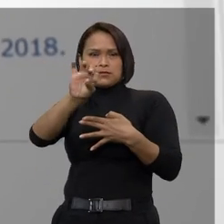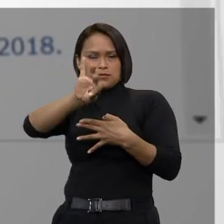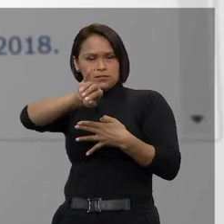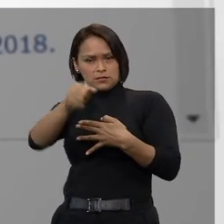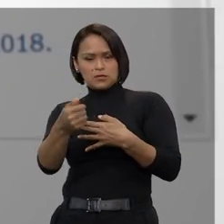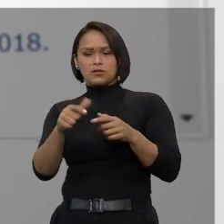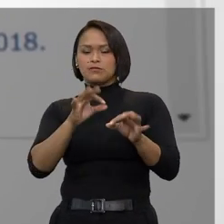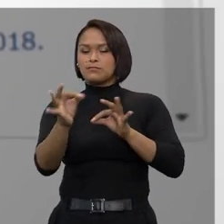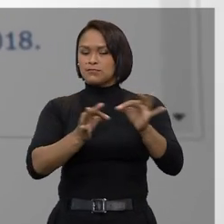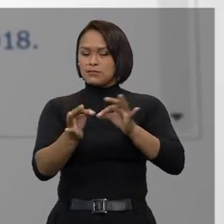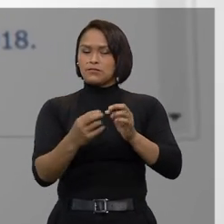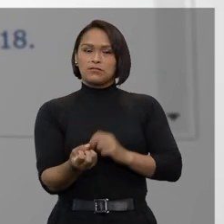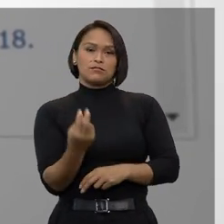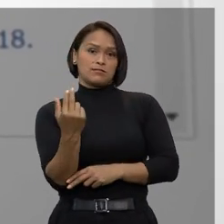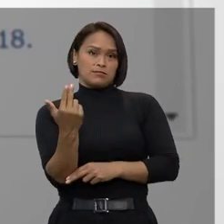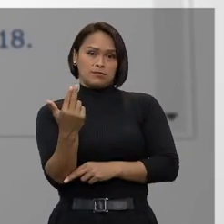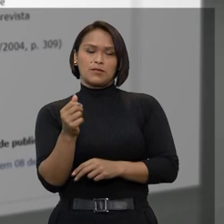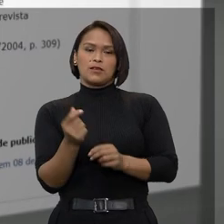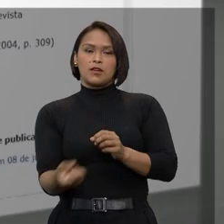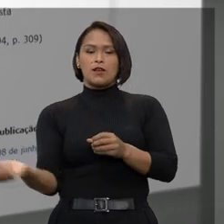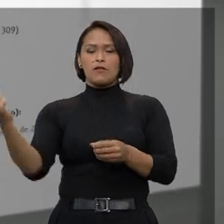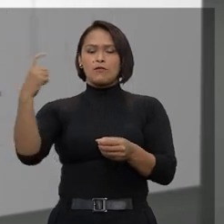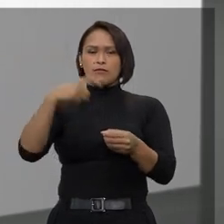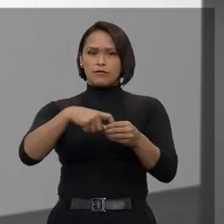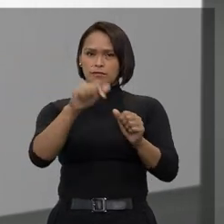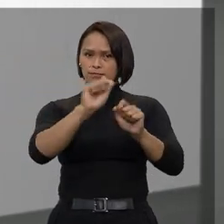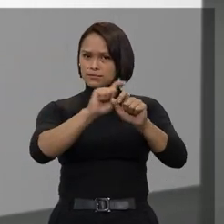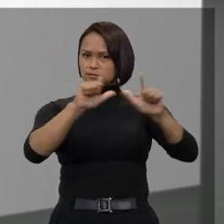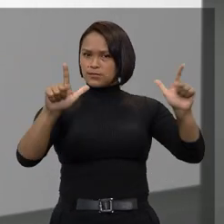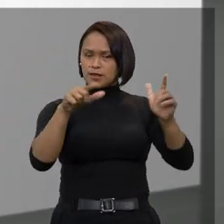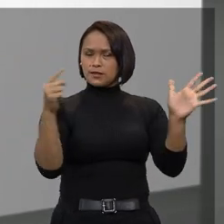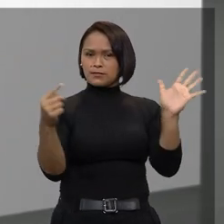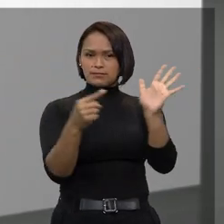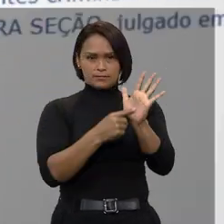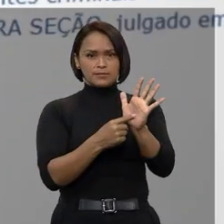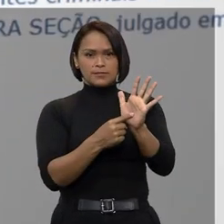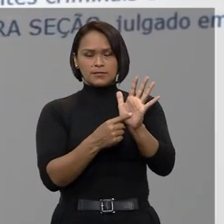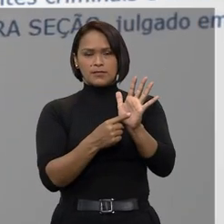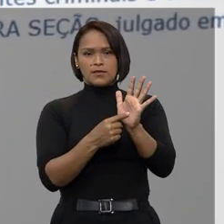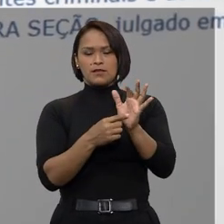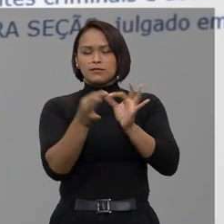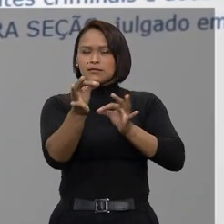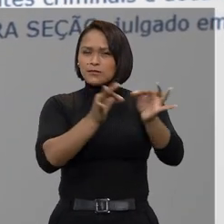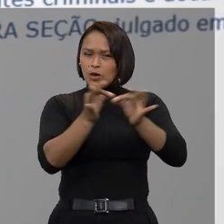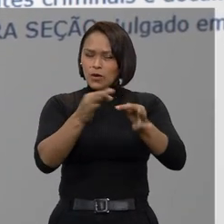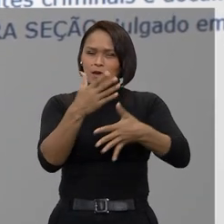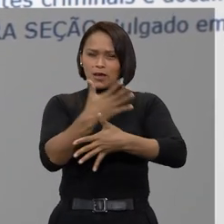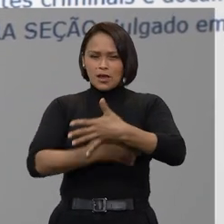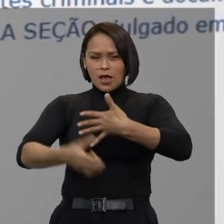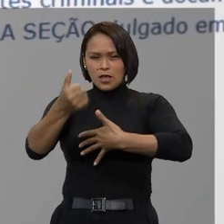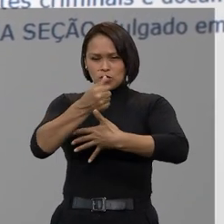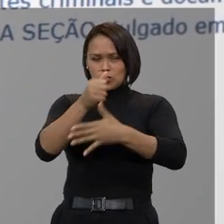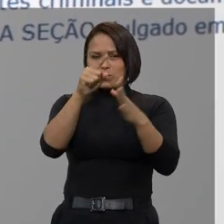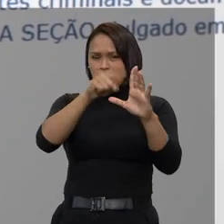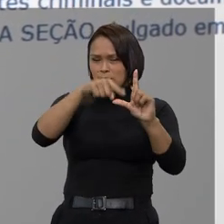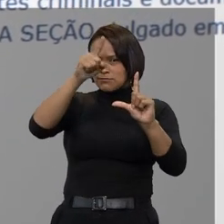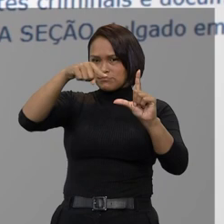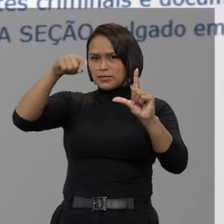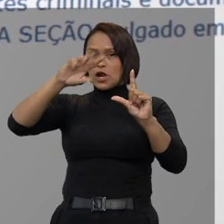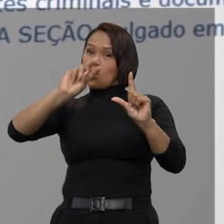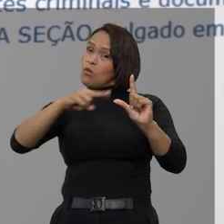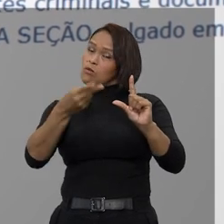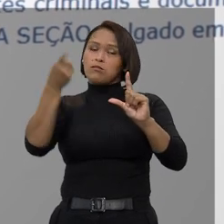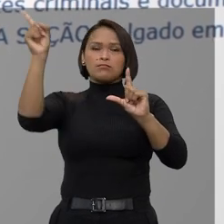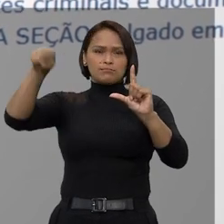Jurisprudência que trataram do mesmo assunto. Voltando à página de resultados e clicando nesse ícone, você organiza as